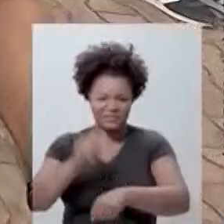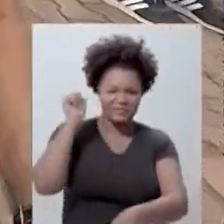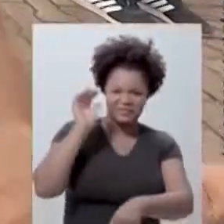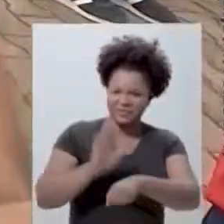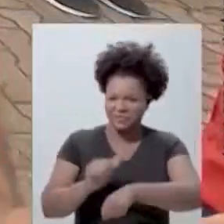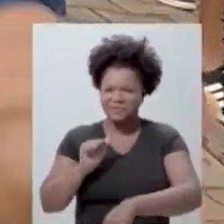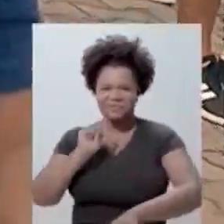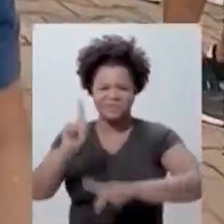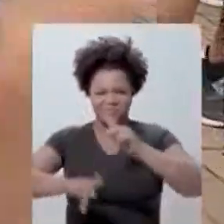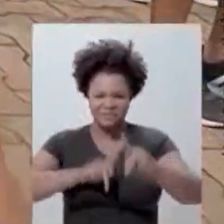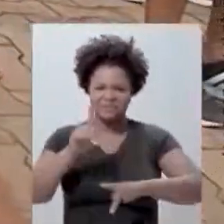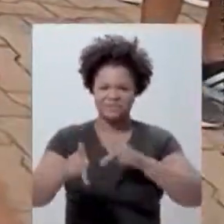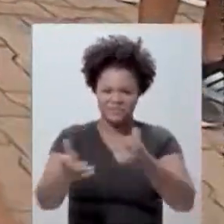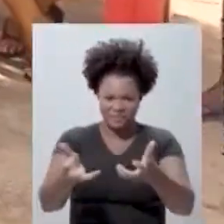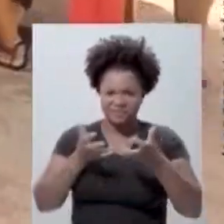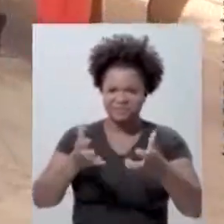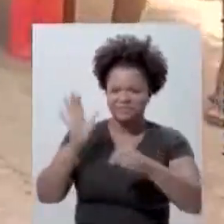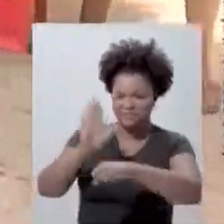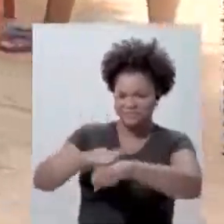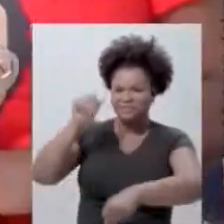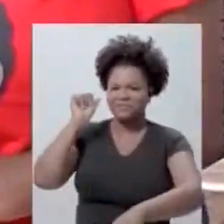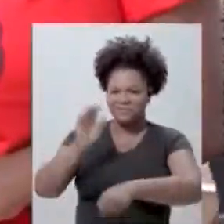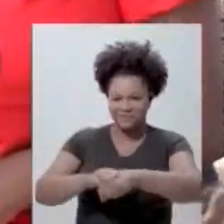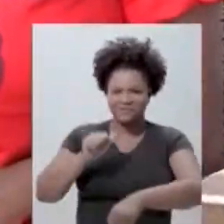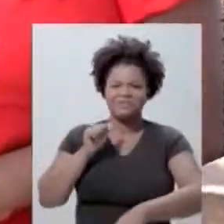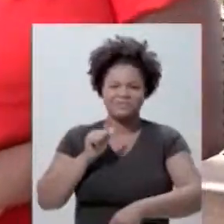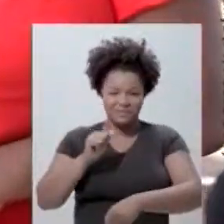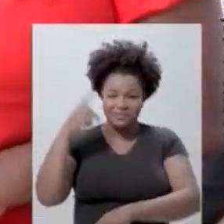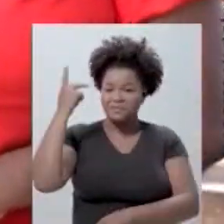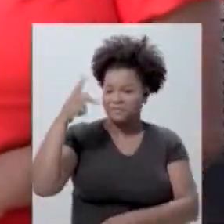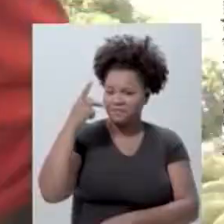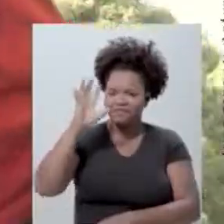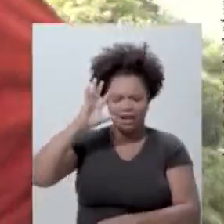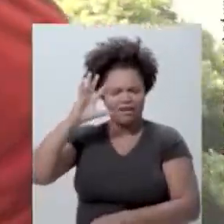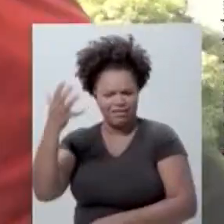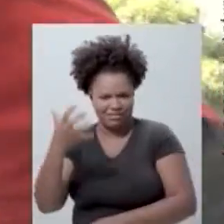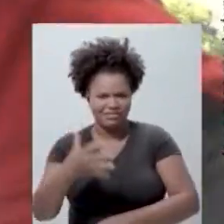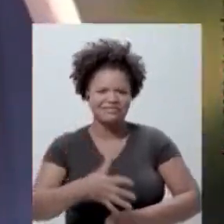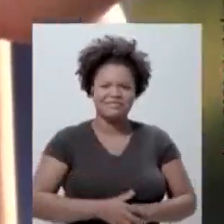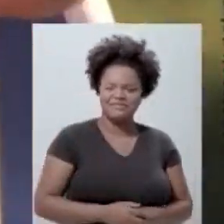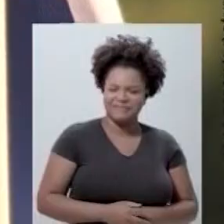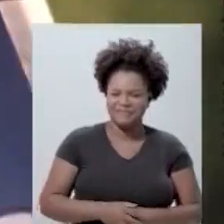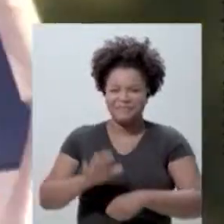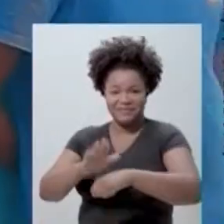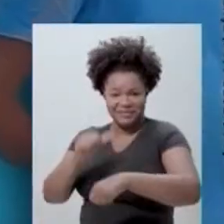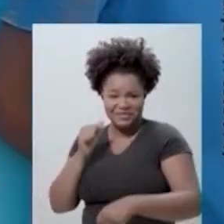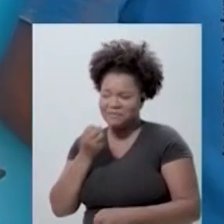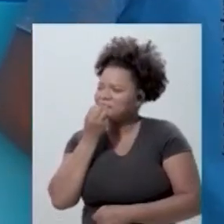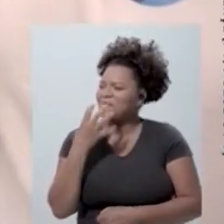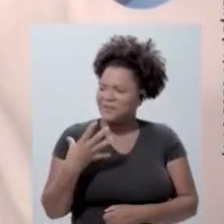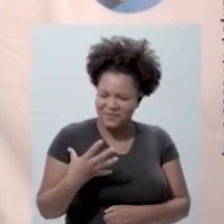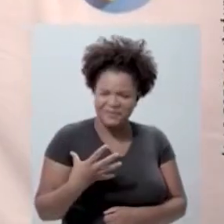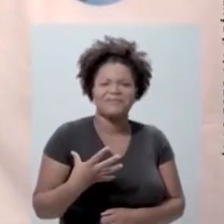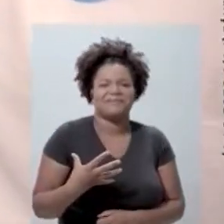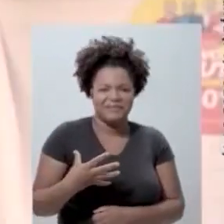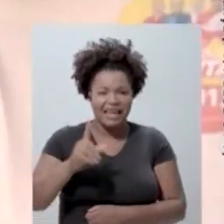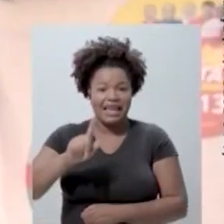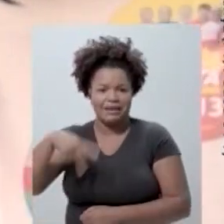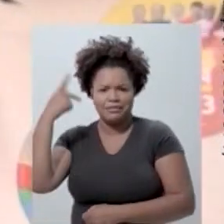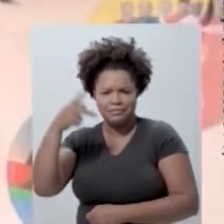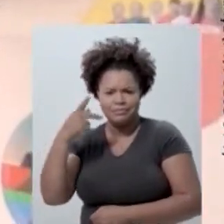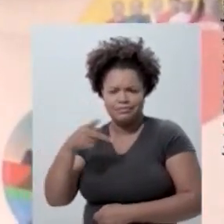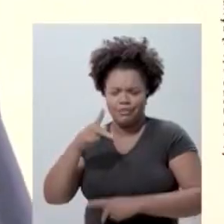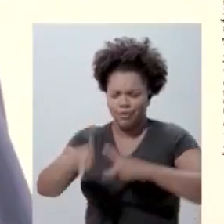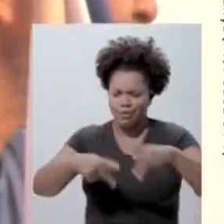o o Morão quer. Chama que o Morão dá jeito. Lula lá. Vamos